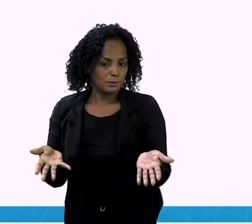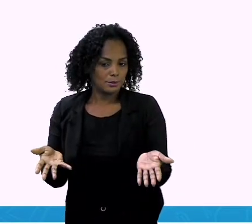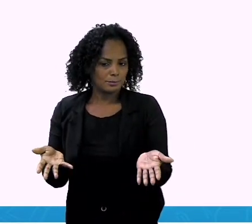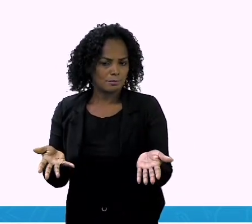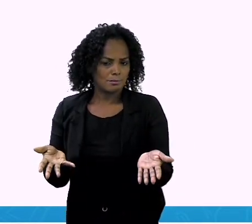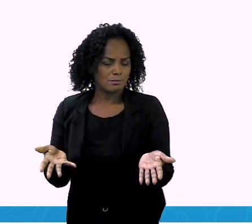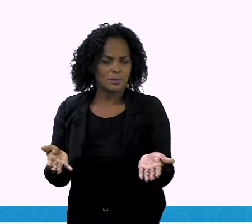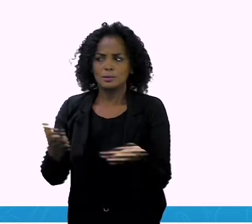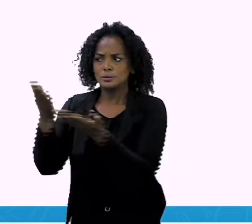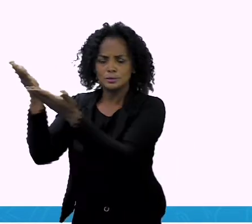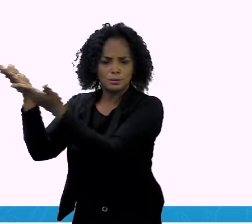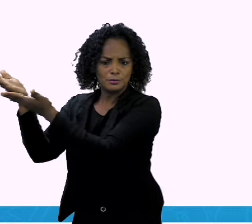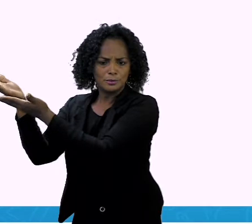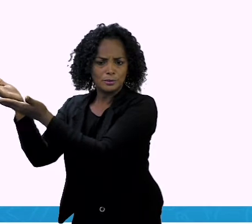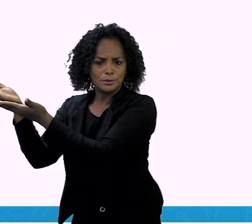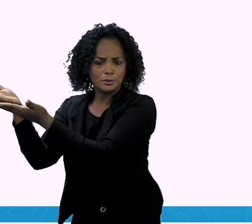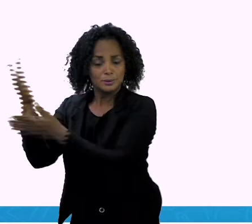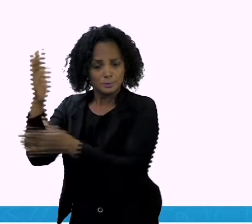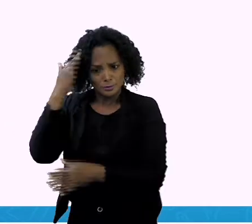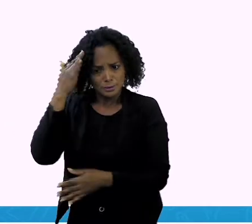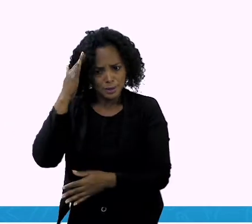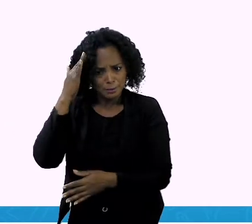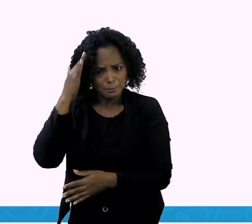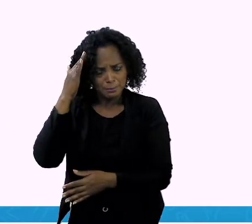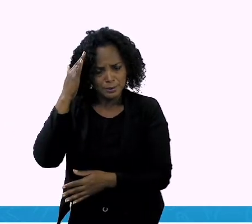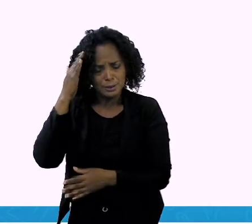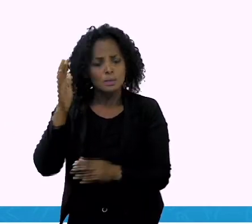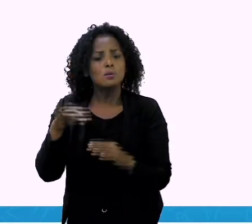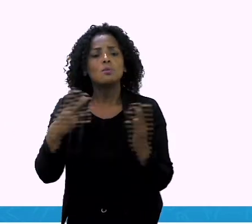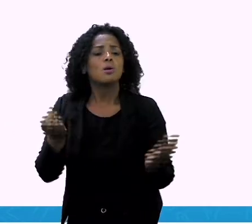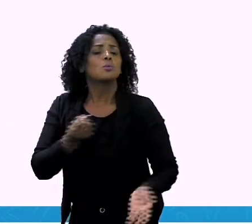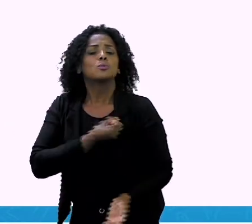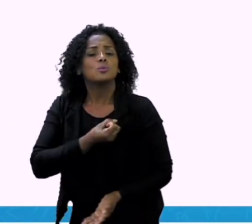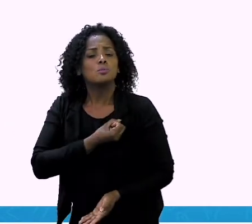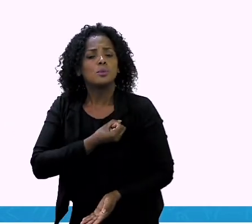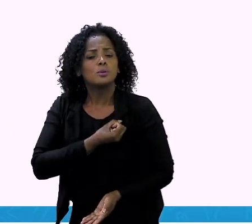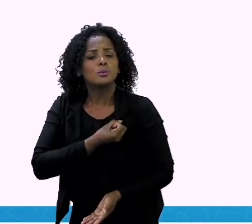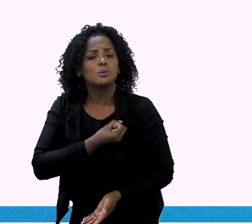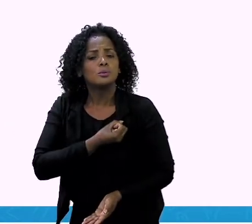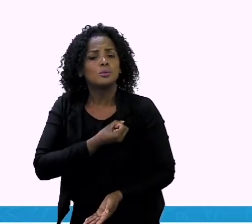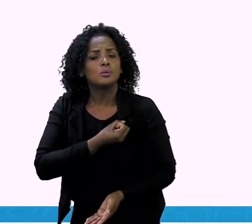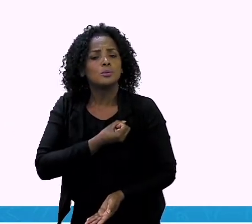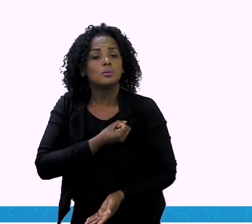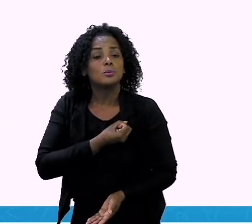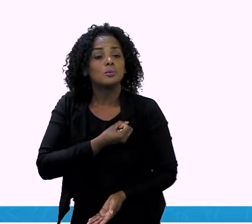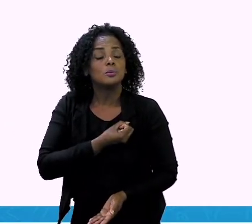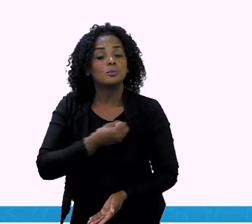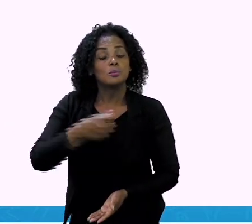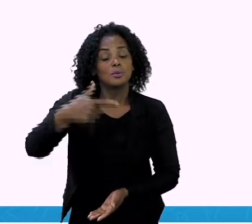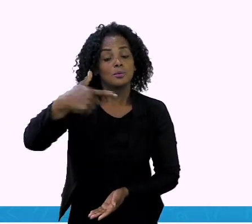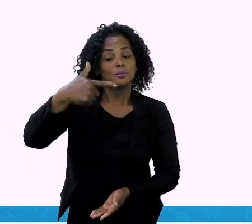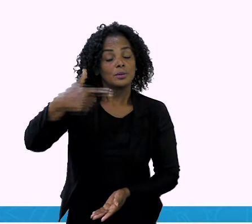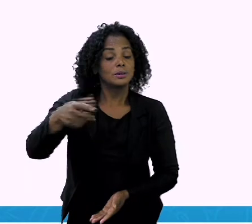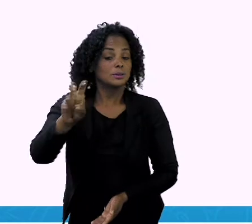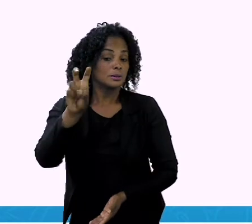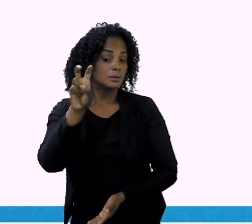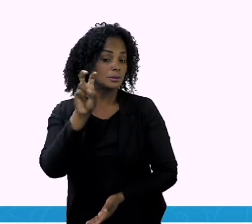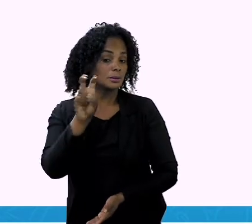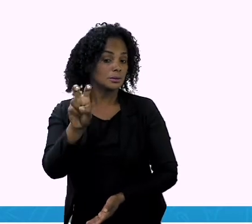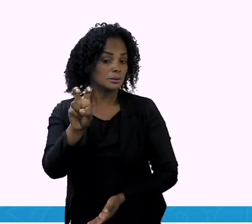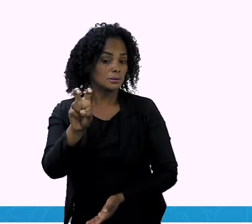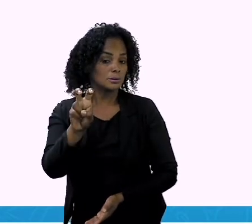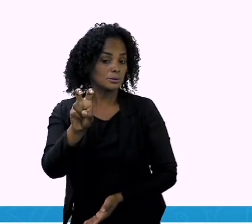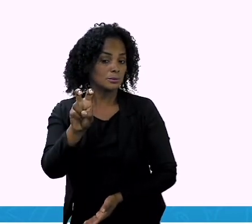vocês já viram essa moeda aqui? Que numeral é esse aqui, gente? Vinte e cinco. Então, se é